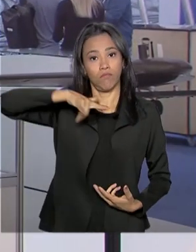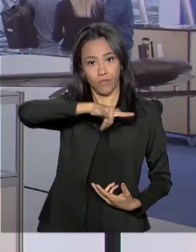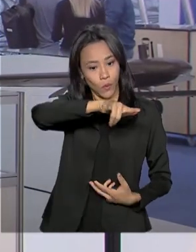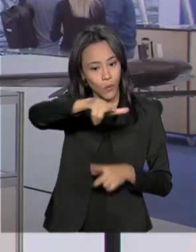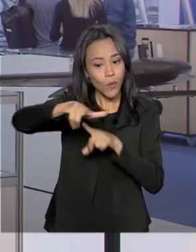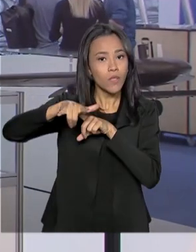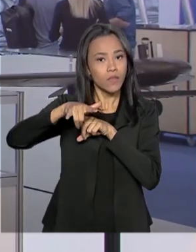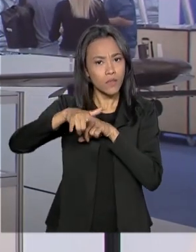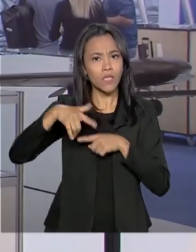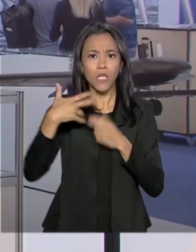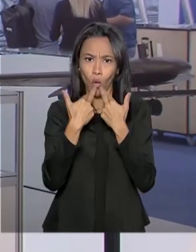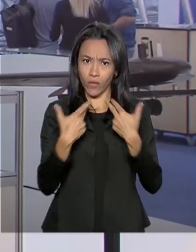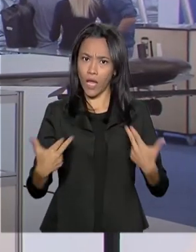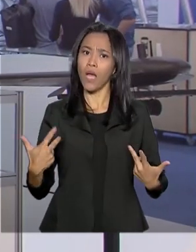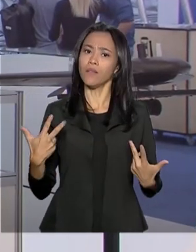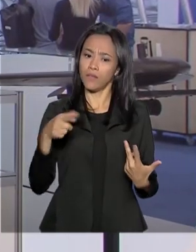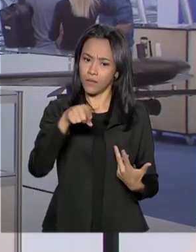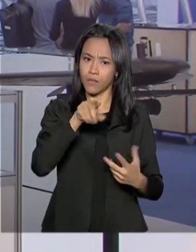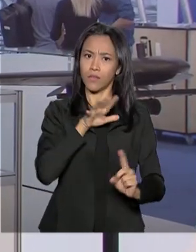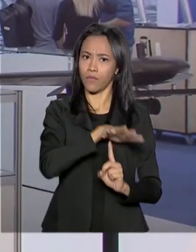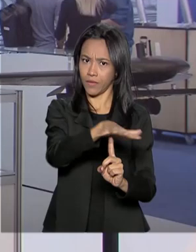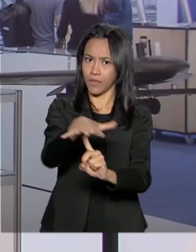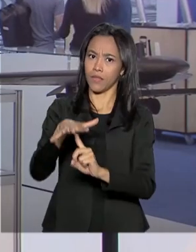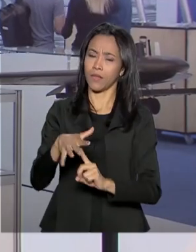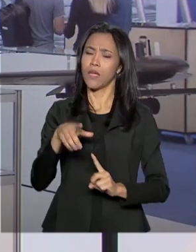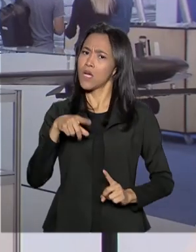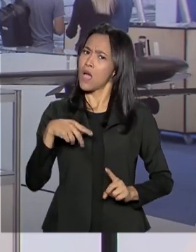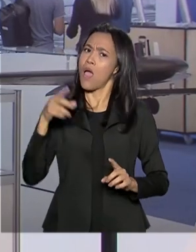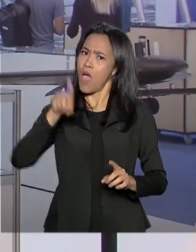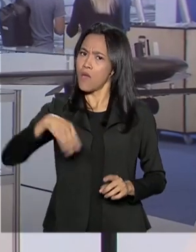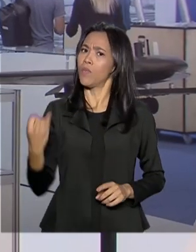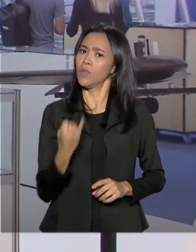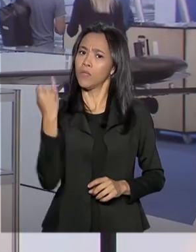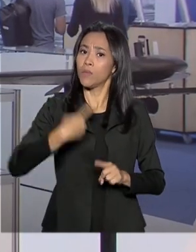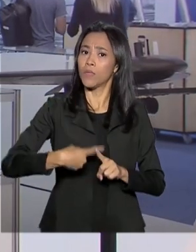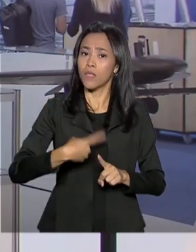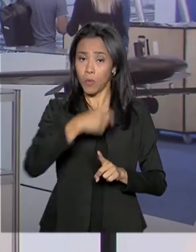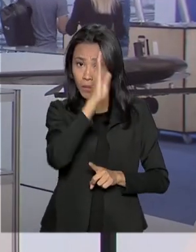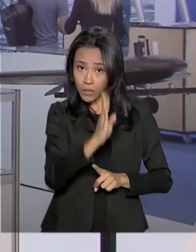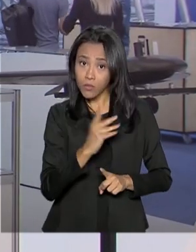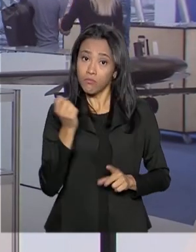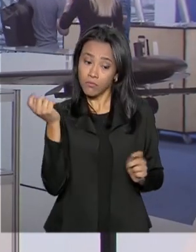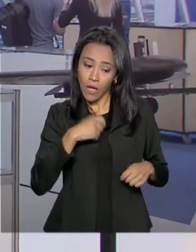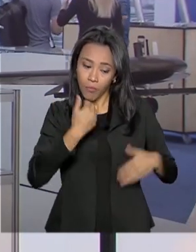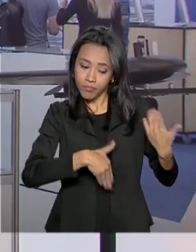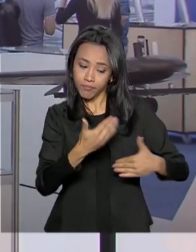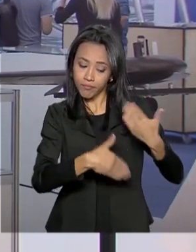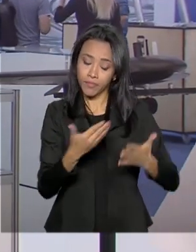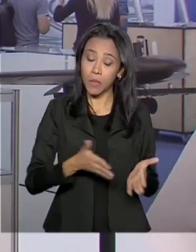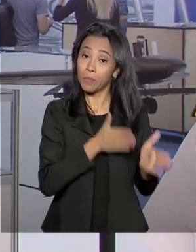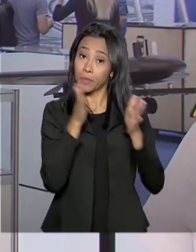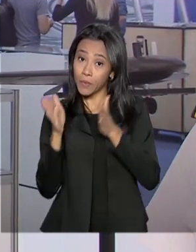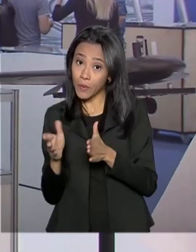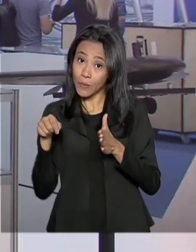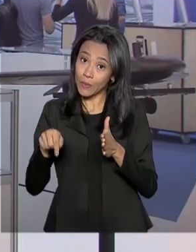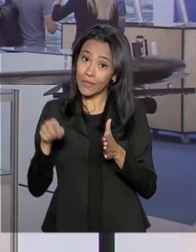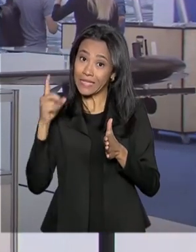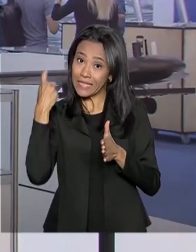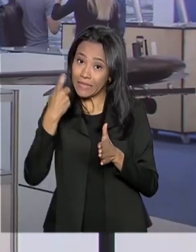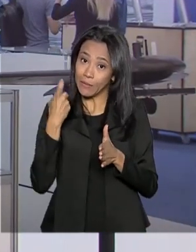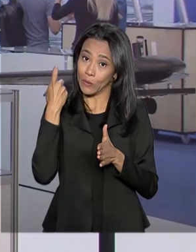neste evento. Por um lado, isso é importante, porque o país pode se desenvolver bastante. Por outro, é bastante